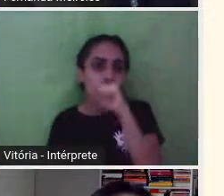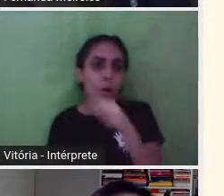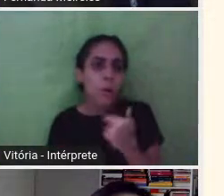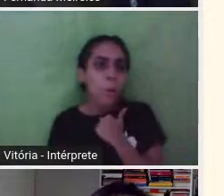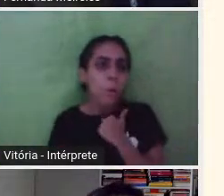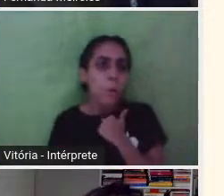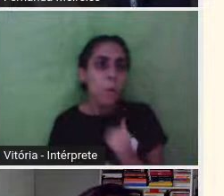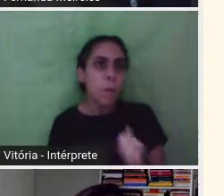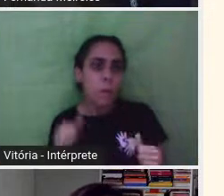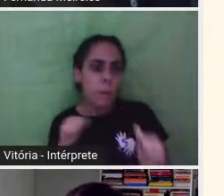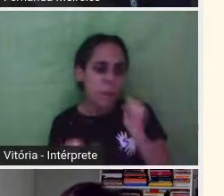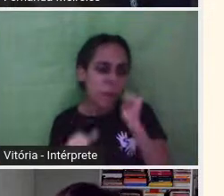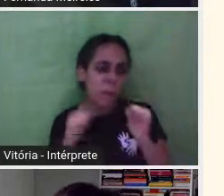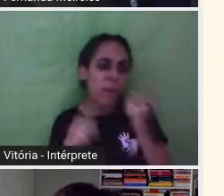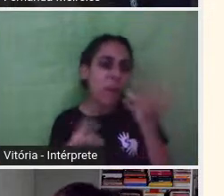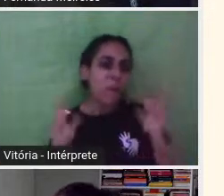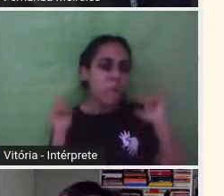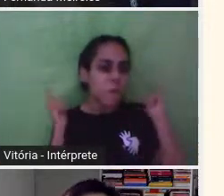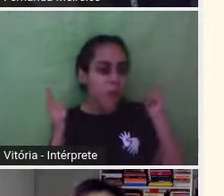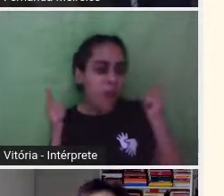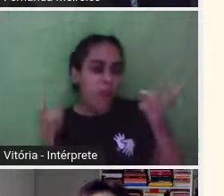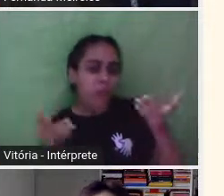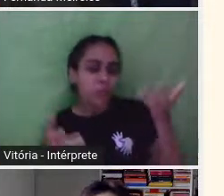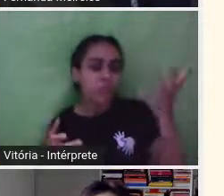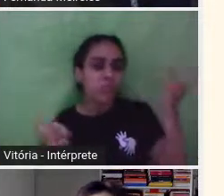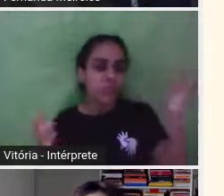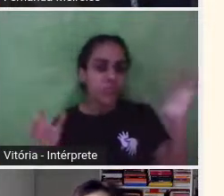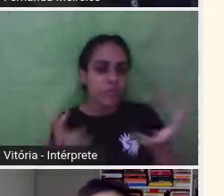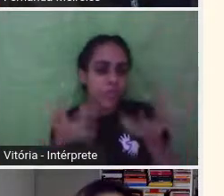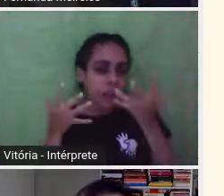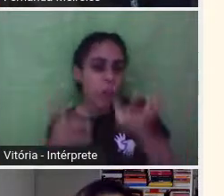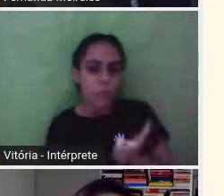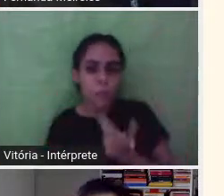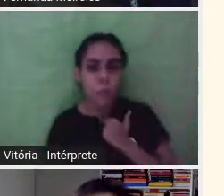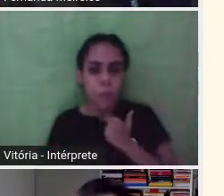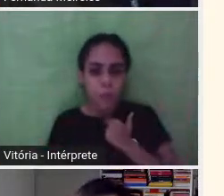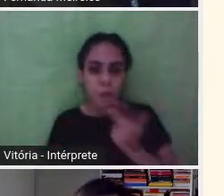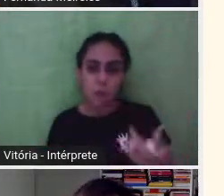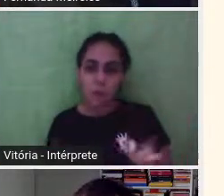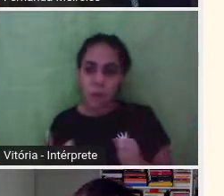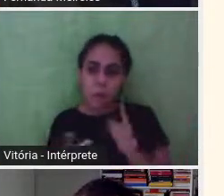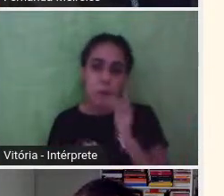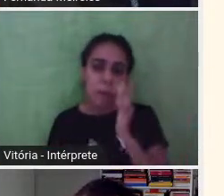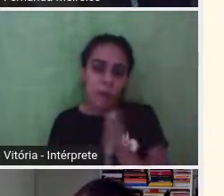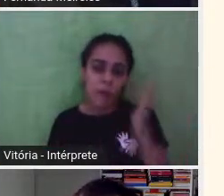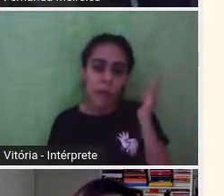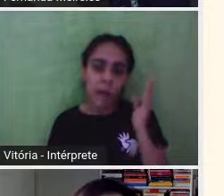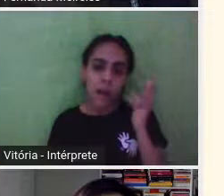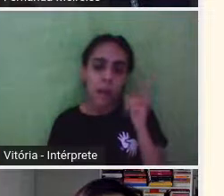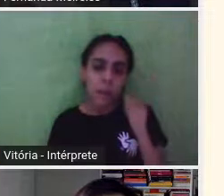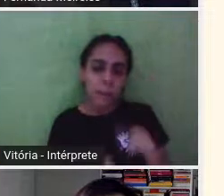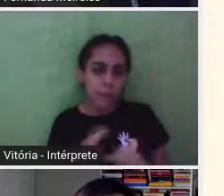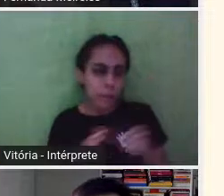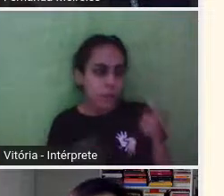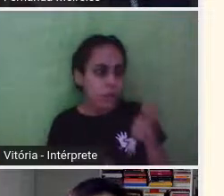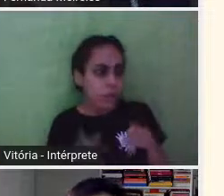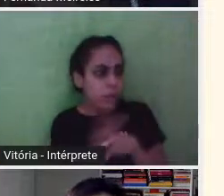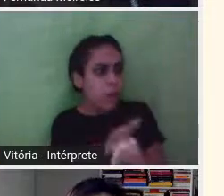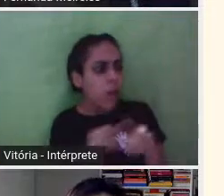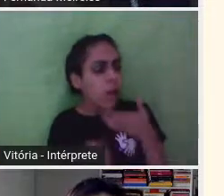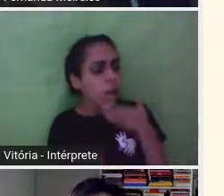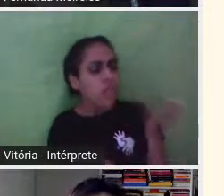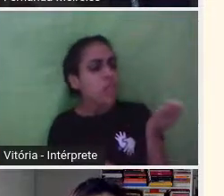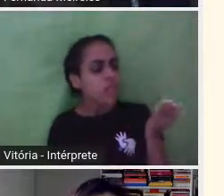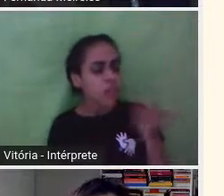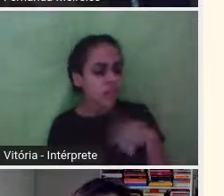virar à noite, mãe não pode sair para a festa, mãe não pode fazer um monte de coisa, porque a primeira coisa que pergunto é cadê o fulano? Cadê o